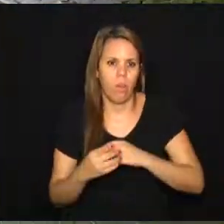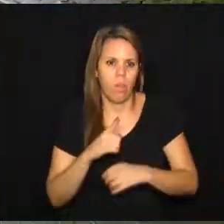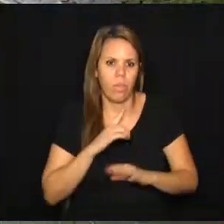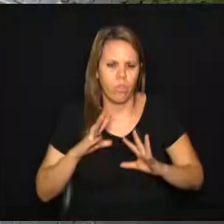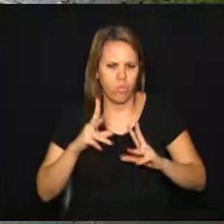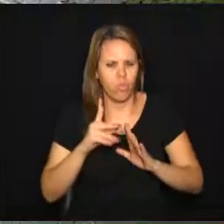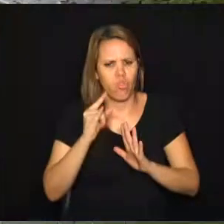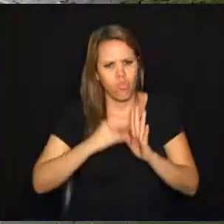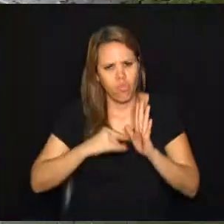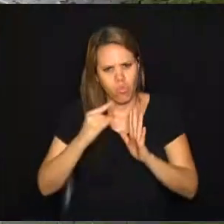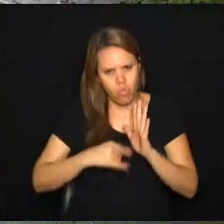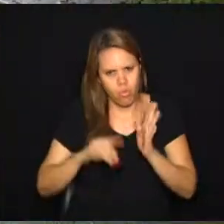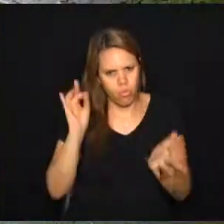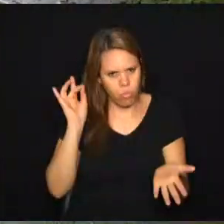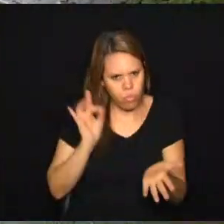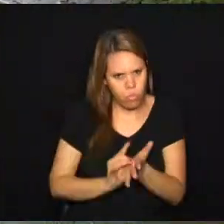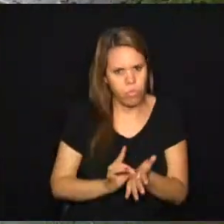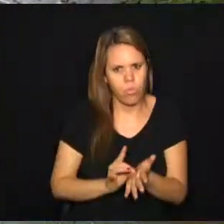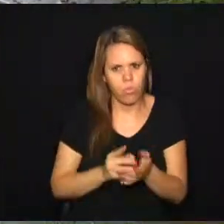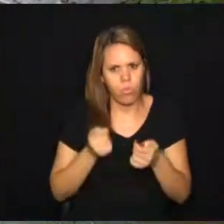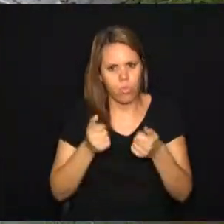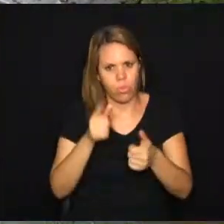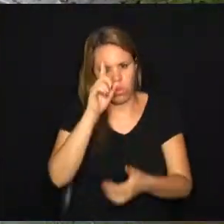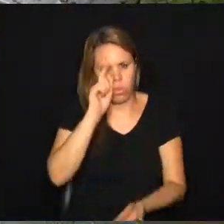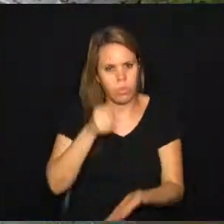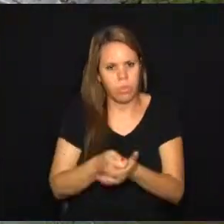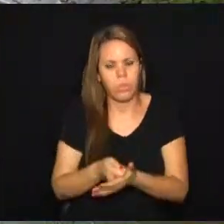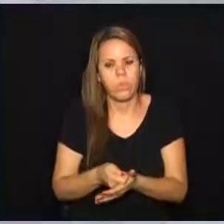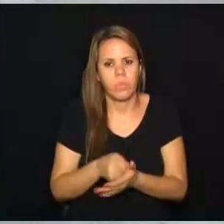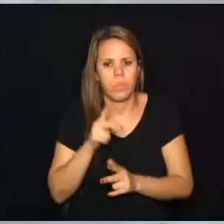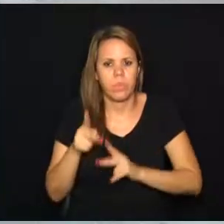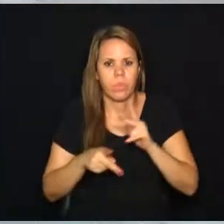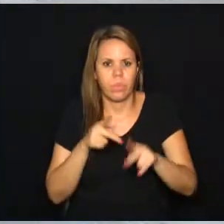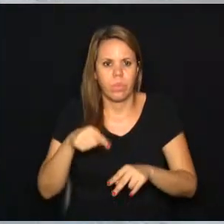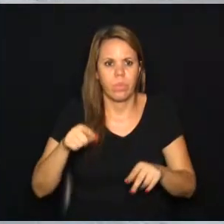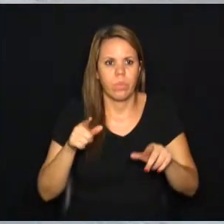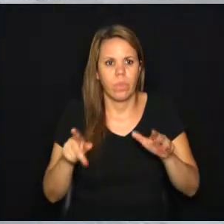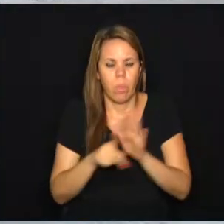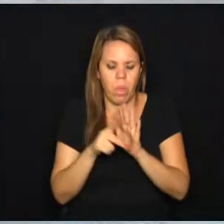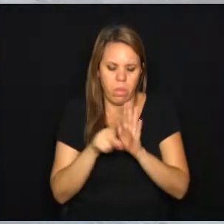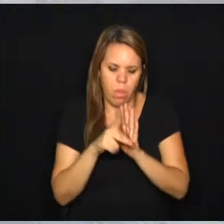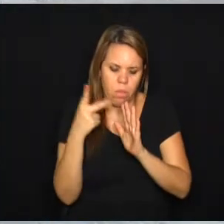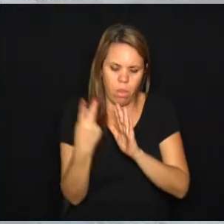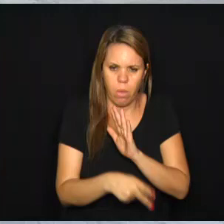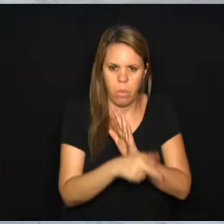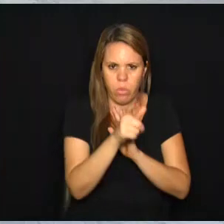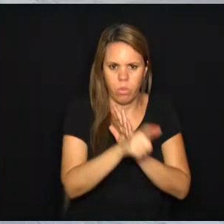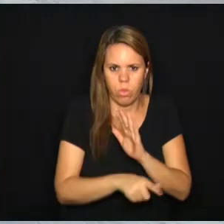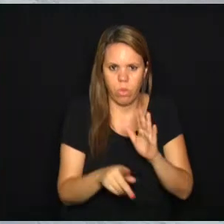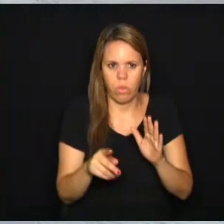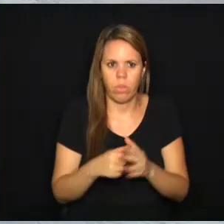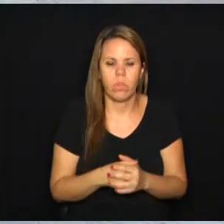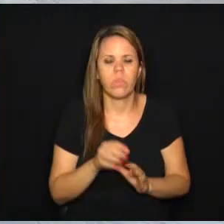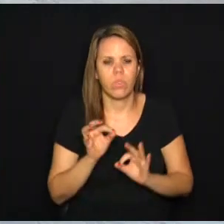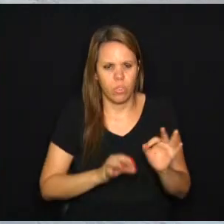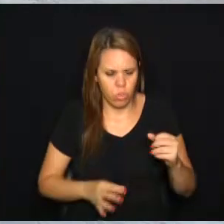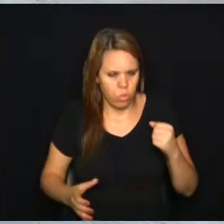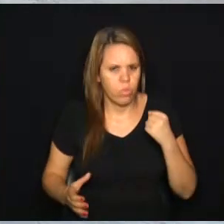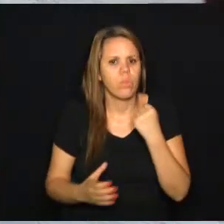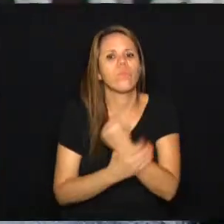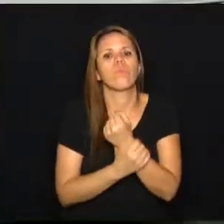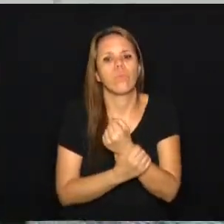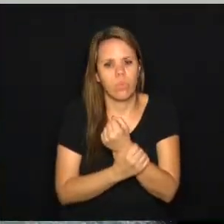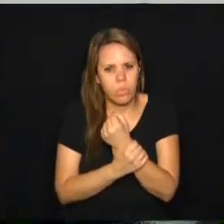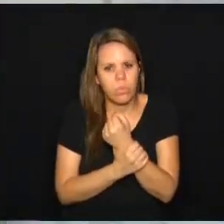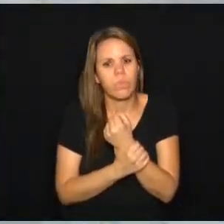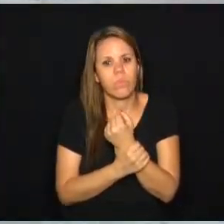todos os requisitos de legalidade, de garantia para as pessoas de que aquele imóvel é deles, de que aquelas moradias ali estão asseguradas, etc.